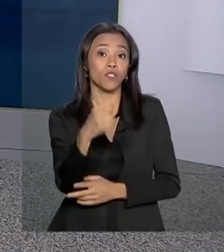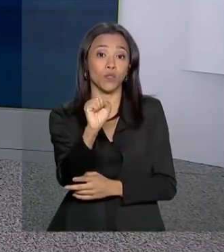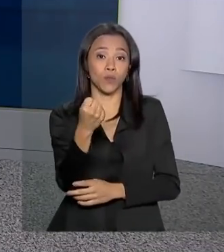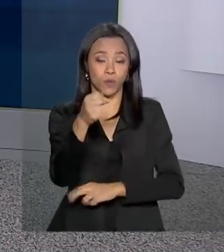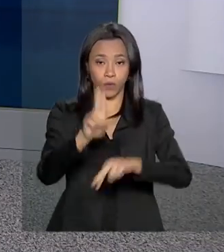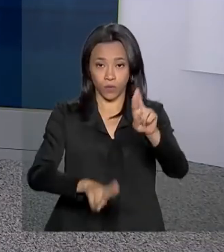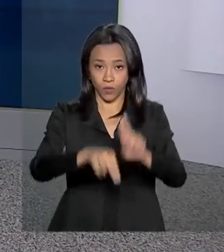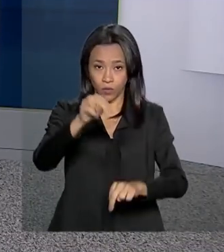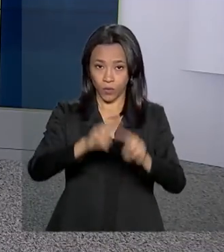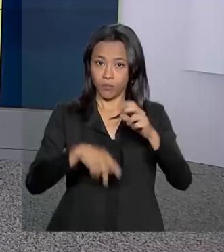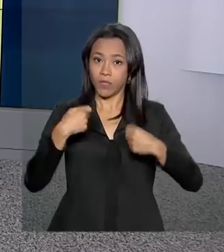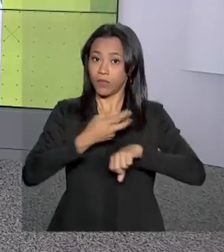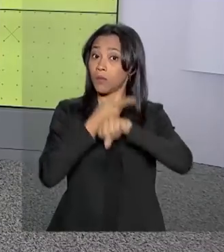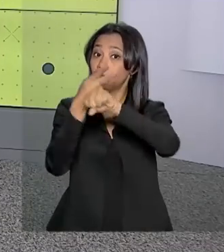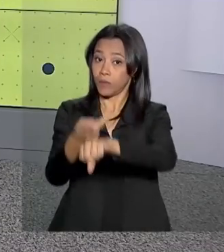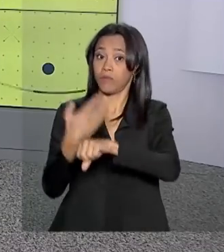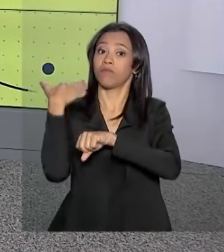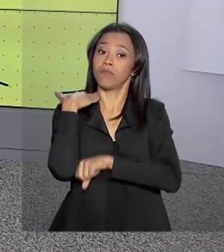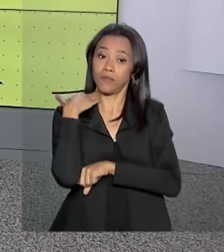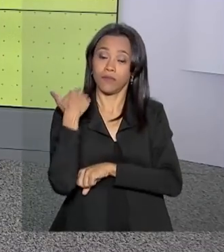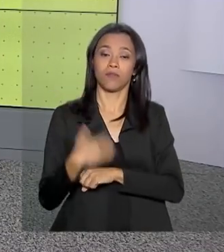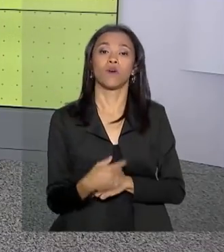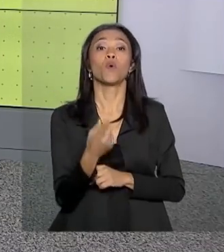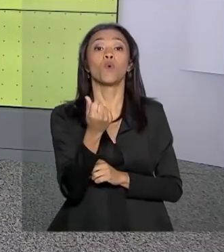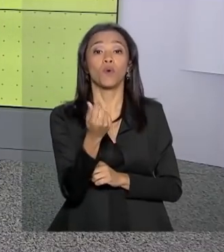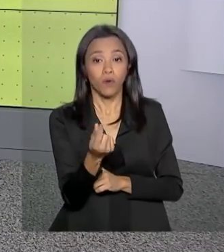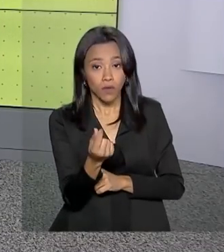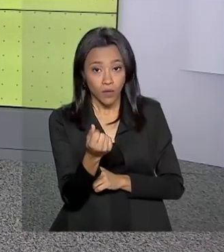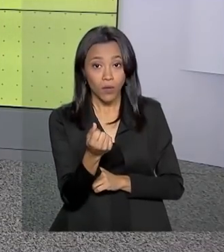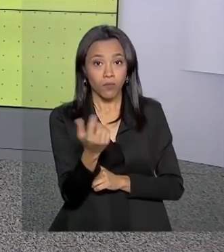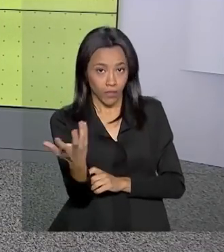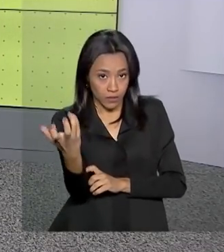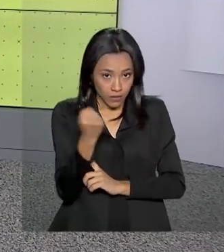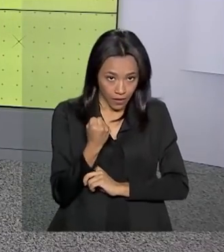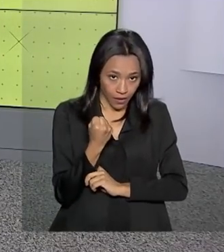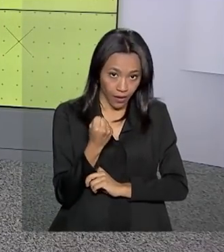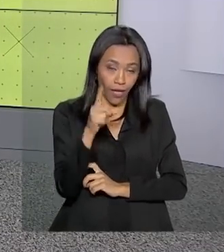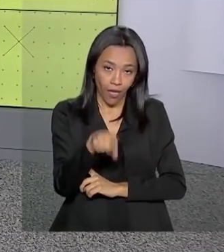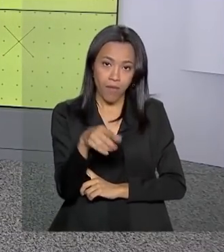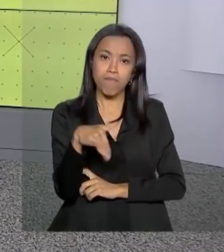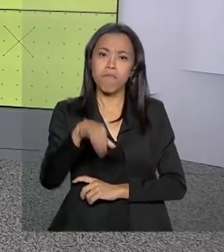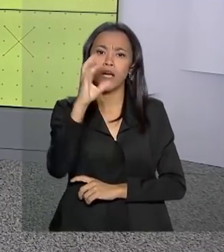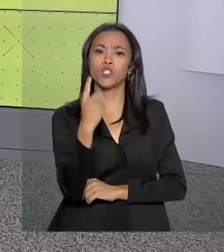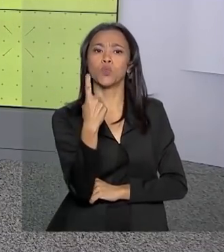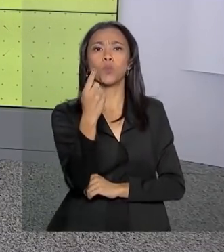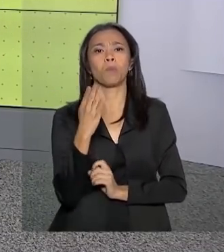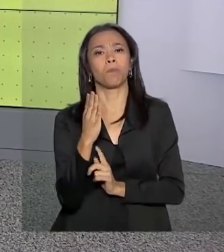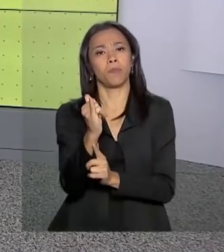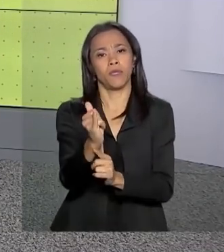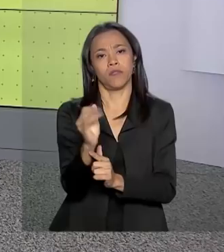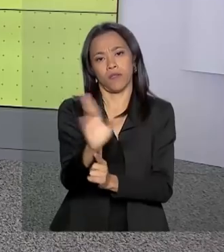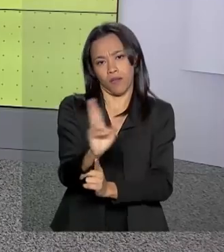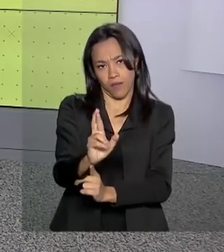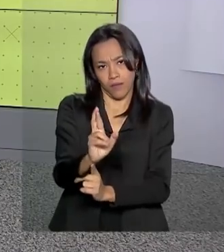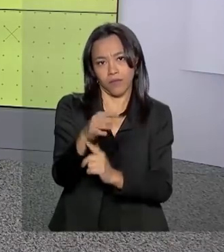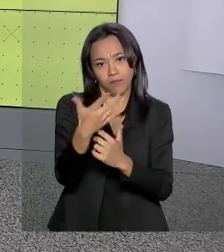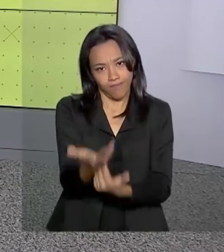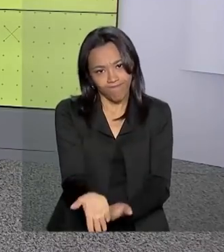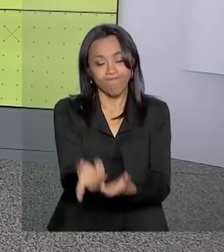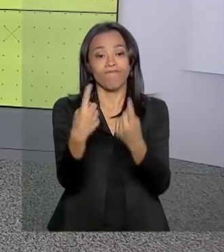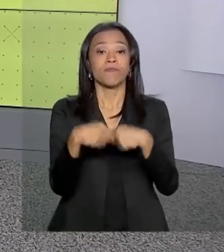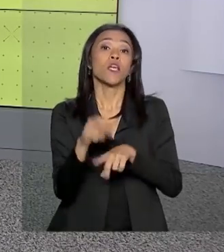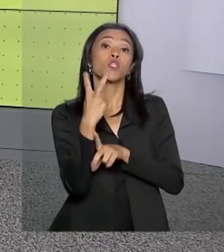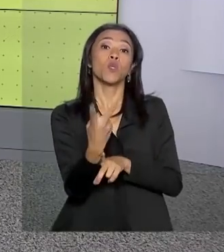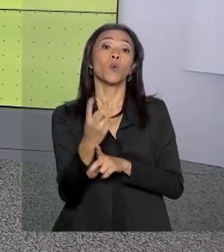junho para ir a uma agência bancária. O valor disponível para saque chega a mais de um bilhão de reais. Cerca de